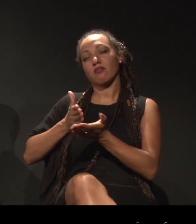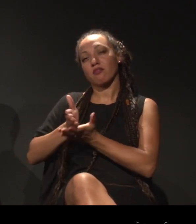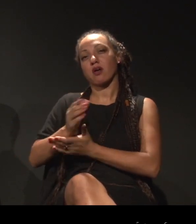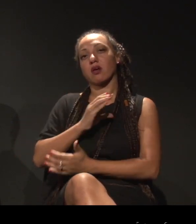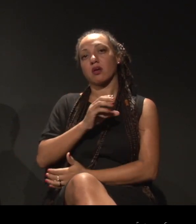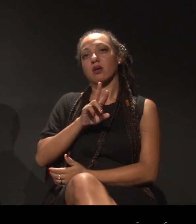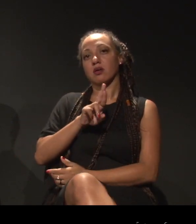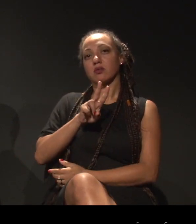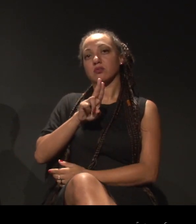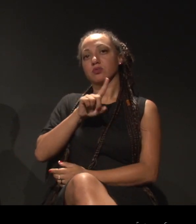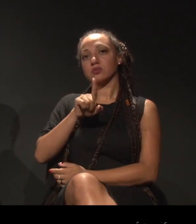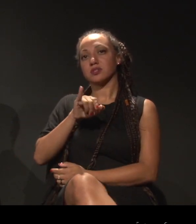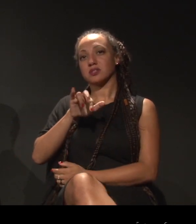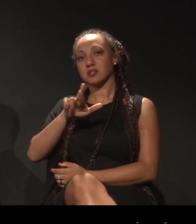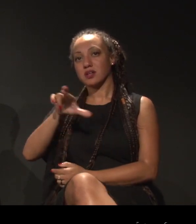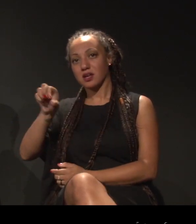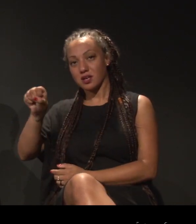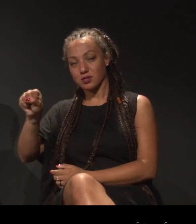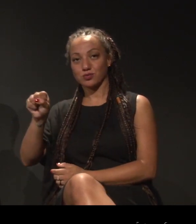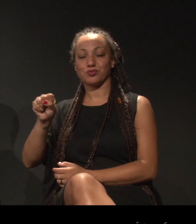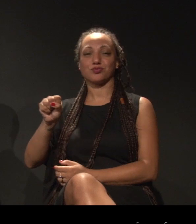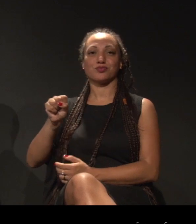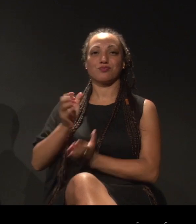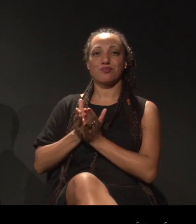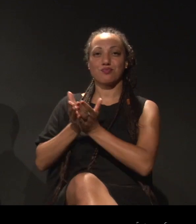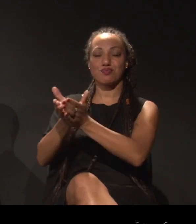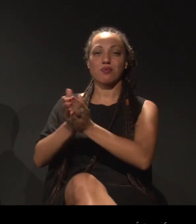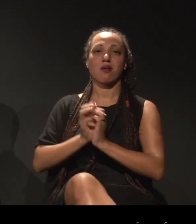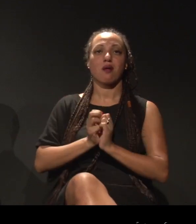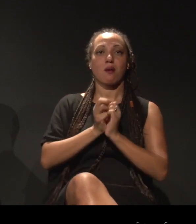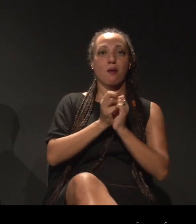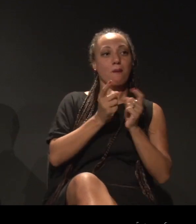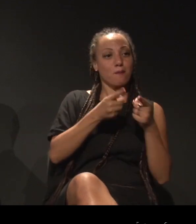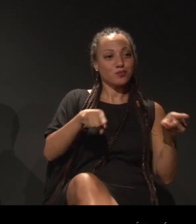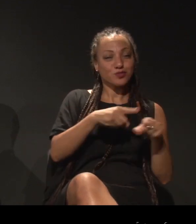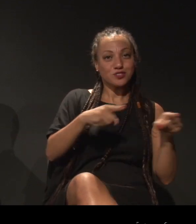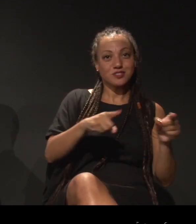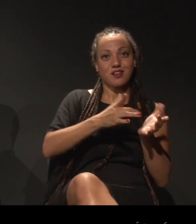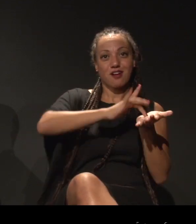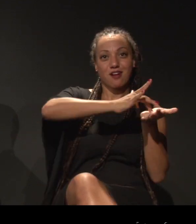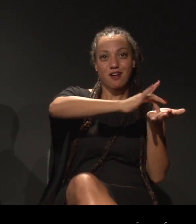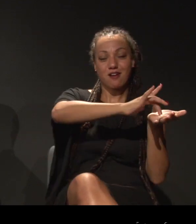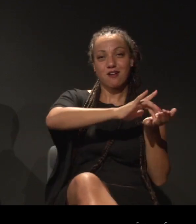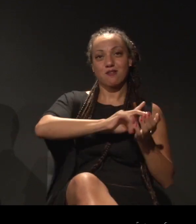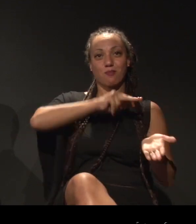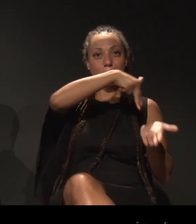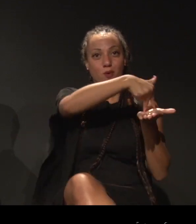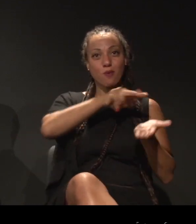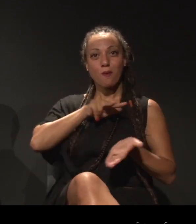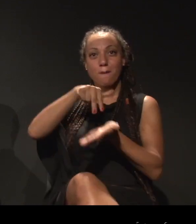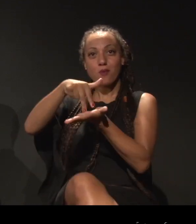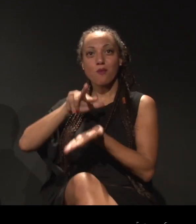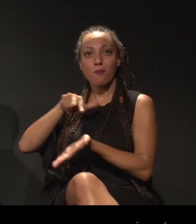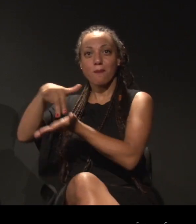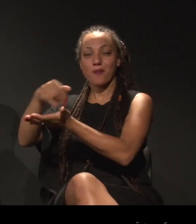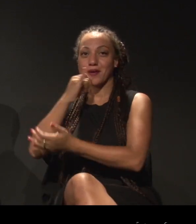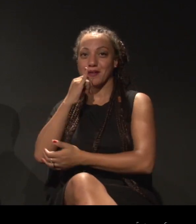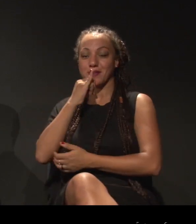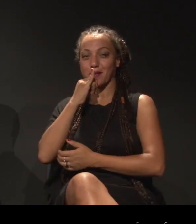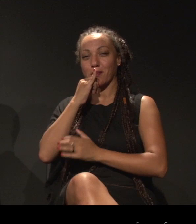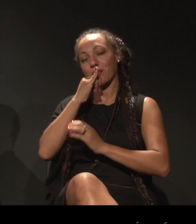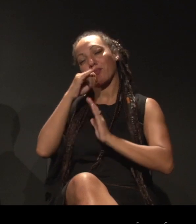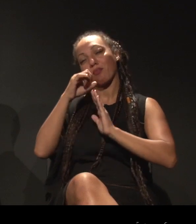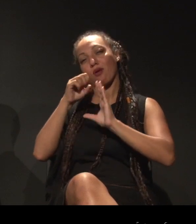são os bailarinos e dançarinos os musicais, são os bailarinos e dançarinos do programa do Faustão.